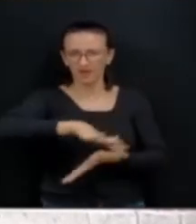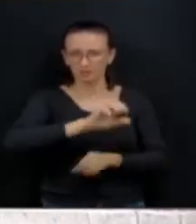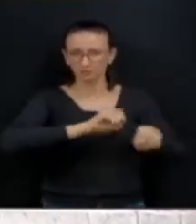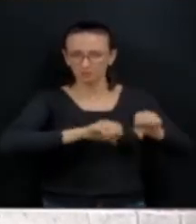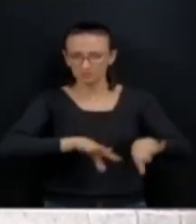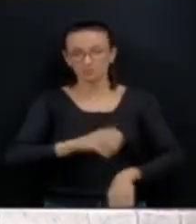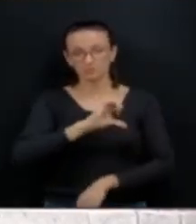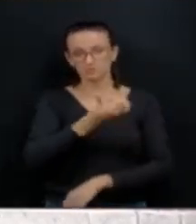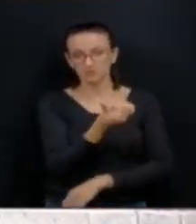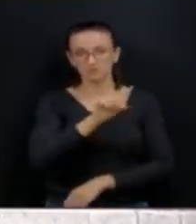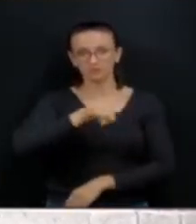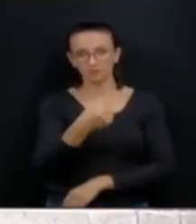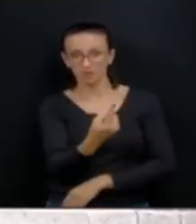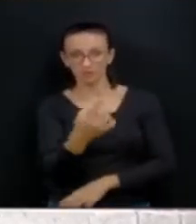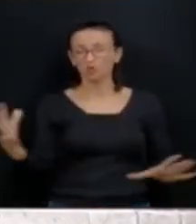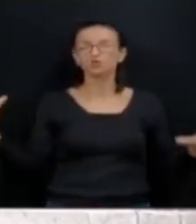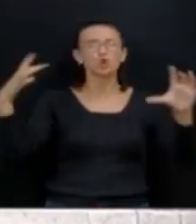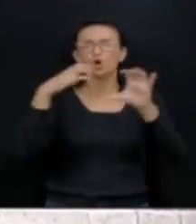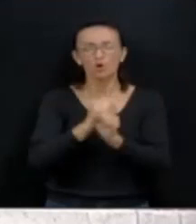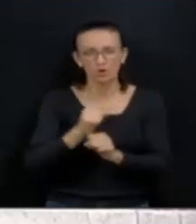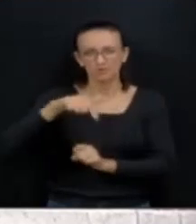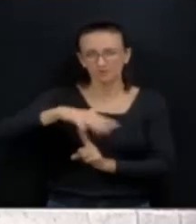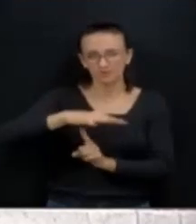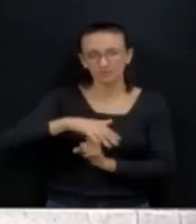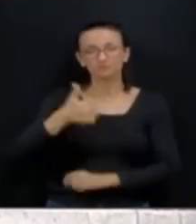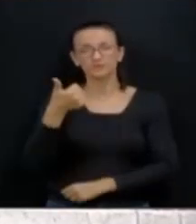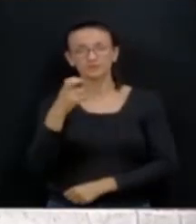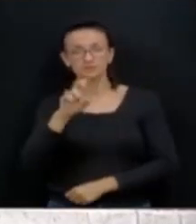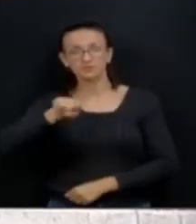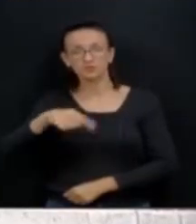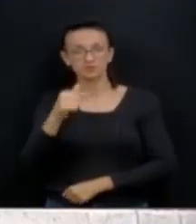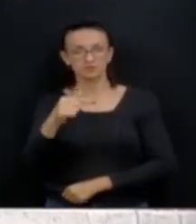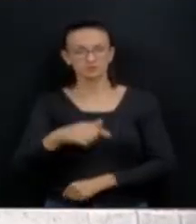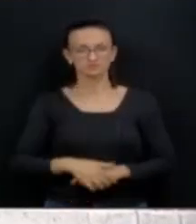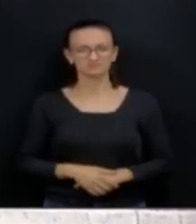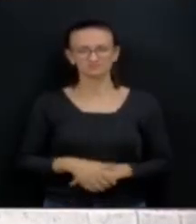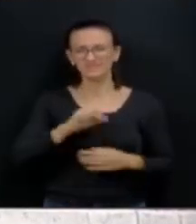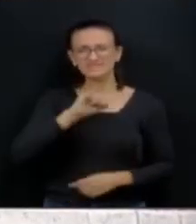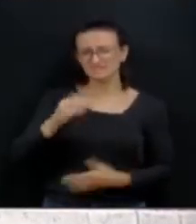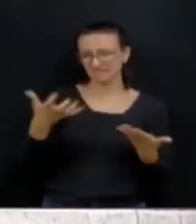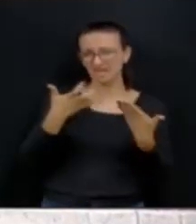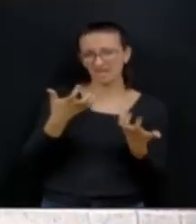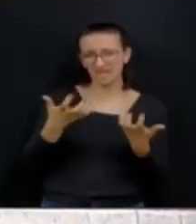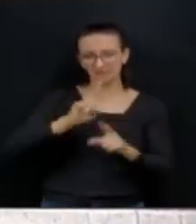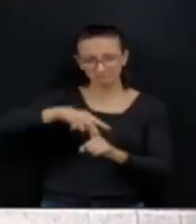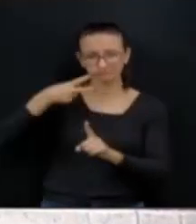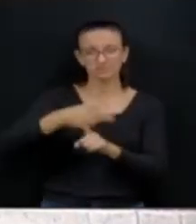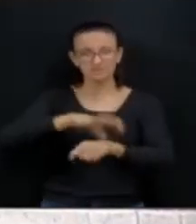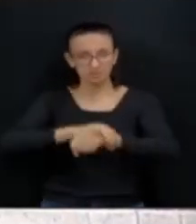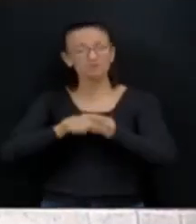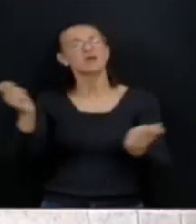6,1. Total de todo o bolo do Estado, 15,7. Se quisesse dobrar o investimento na segurança,